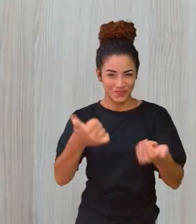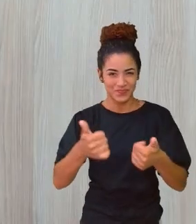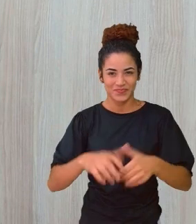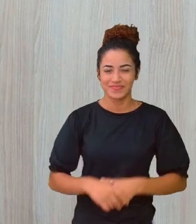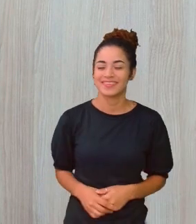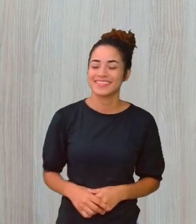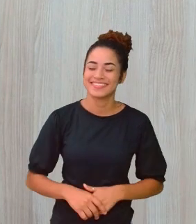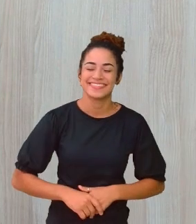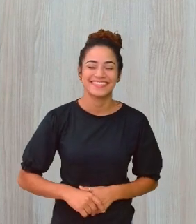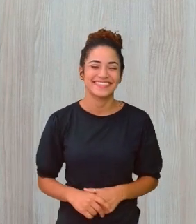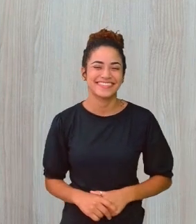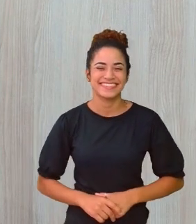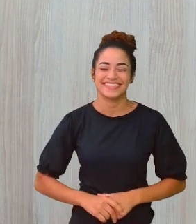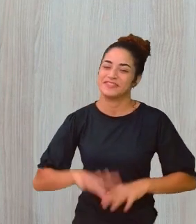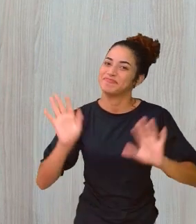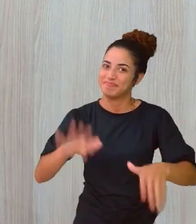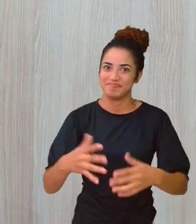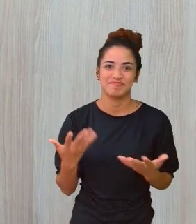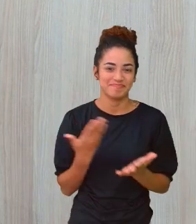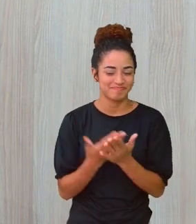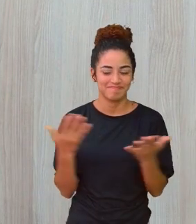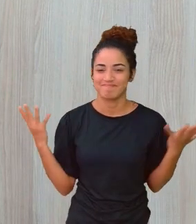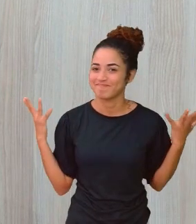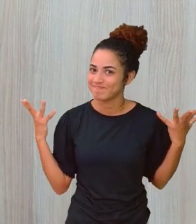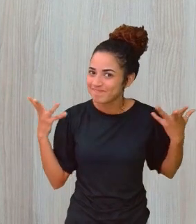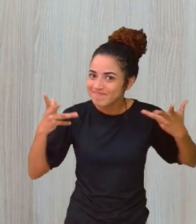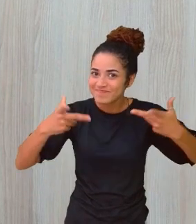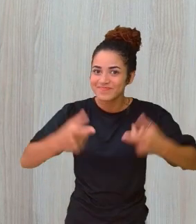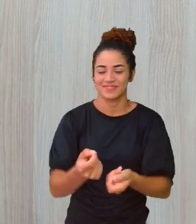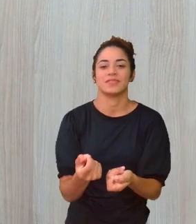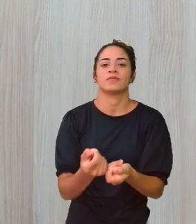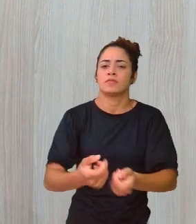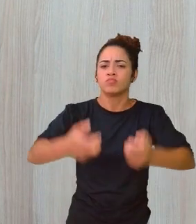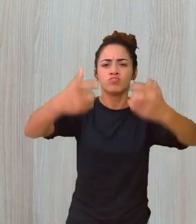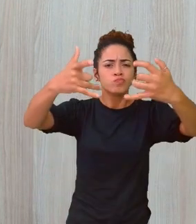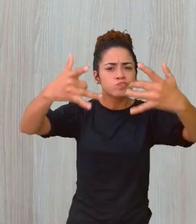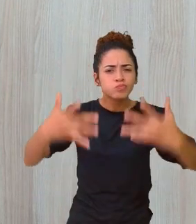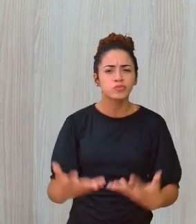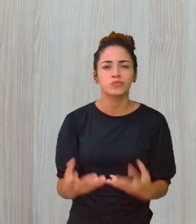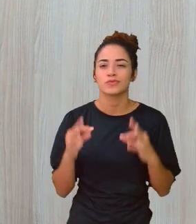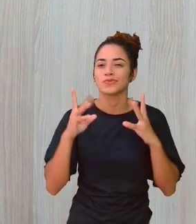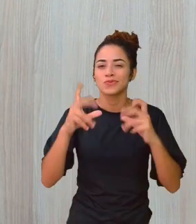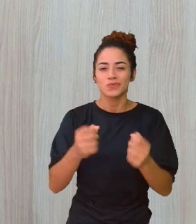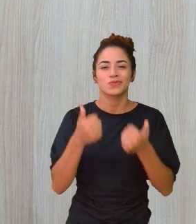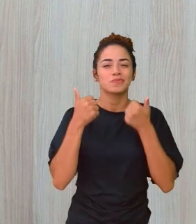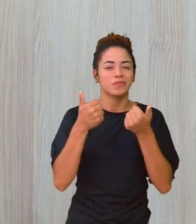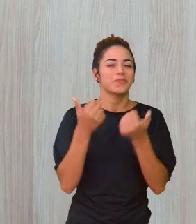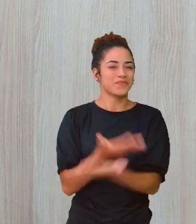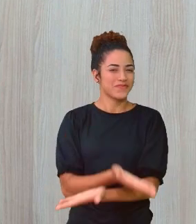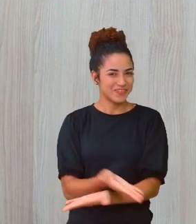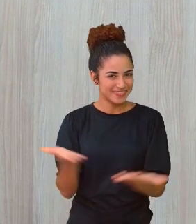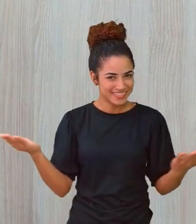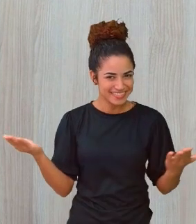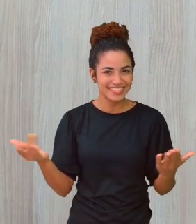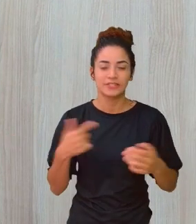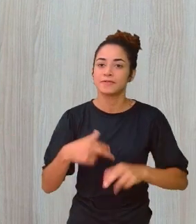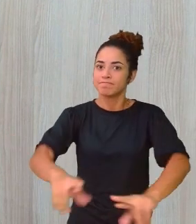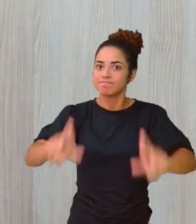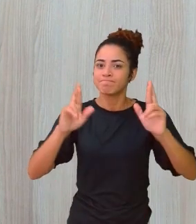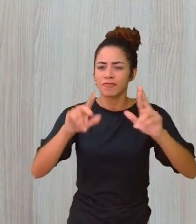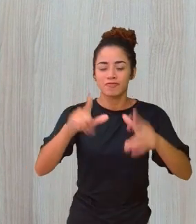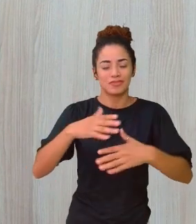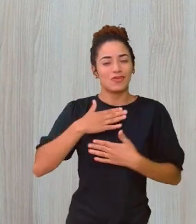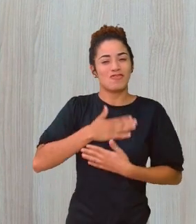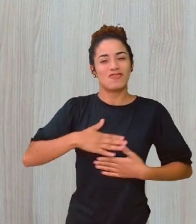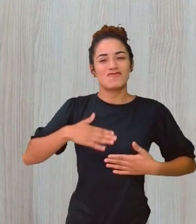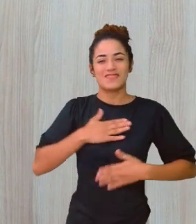Vamos lá, professora Cláudia. Que aula maravilhosa, não é? Bem explicada. Então tudo de bom para vocês aí. Espero que vocês tenham curtido